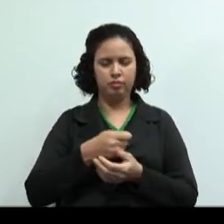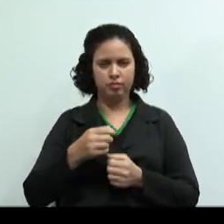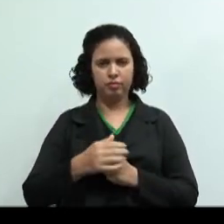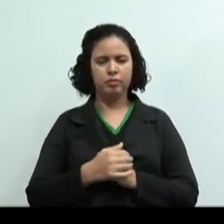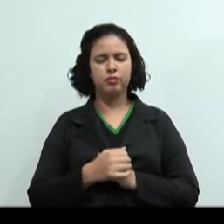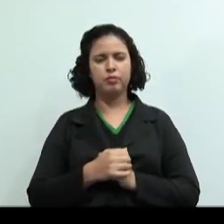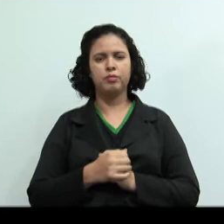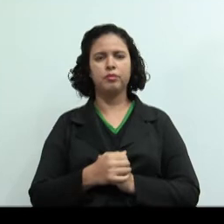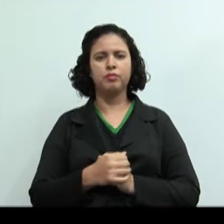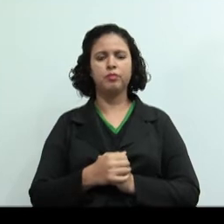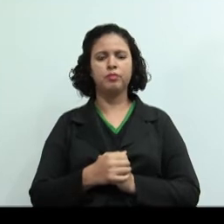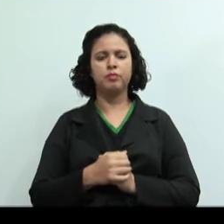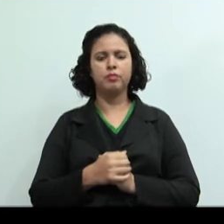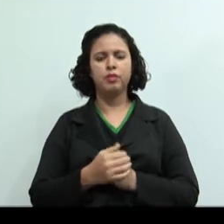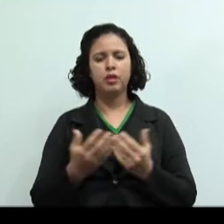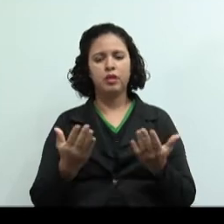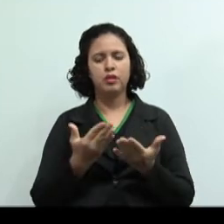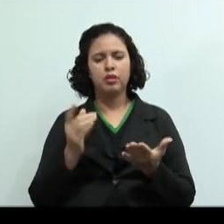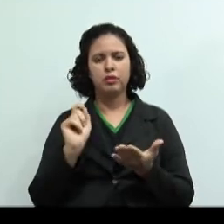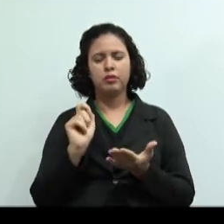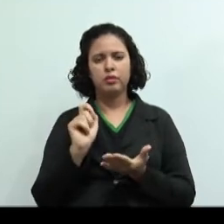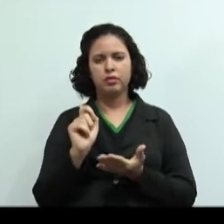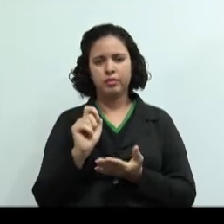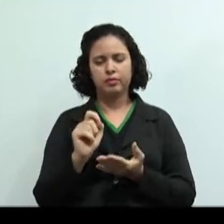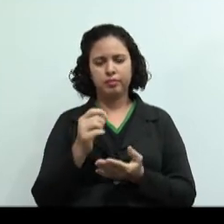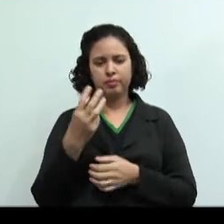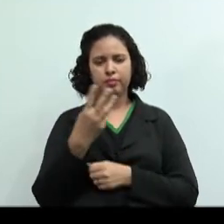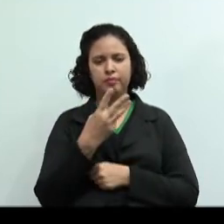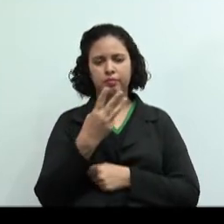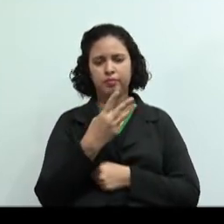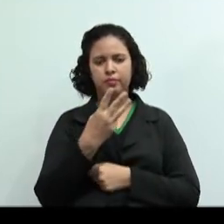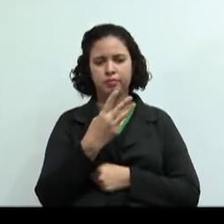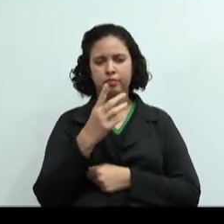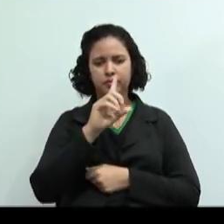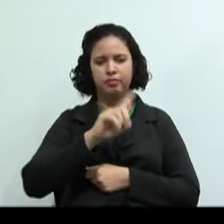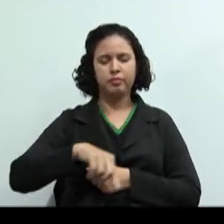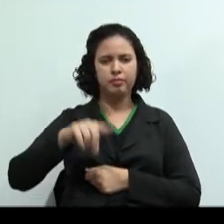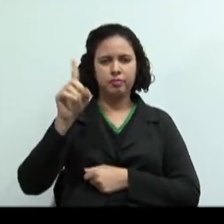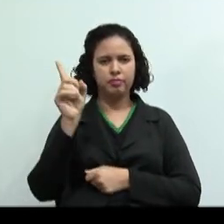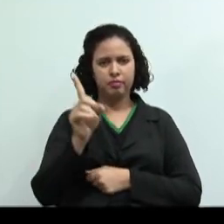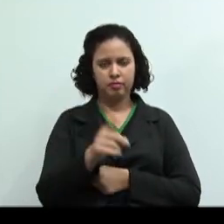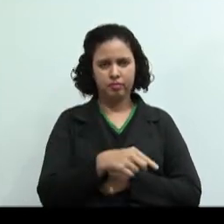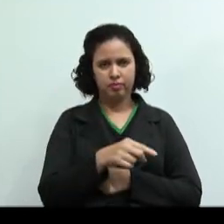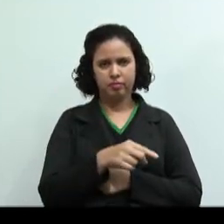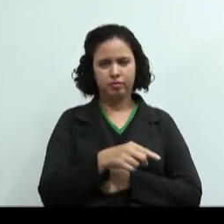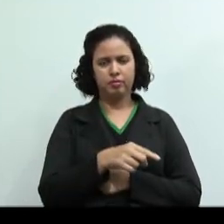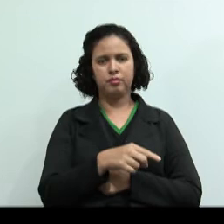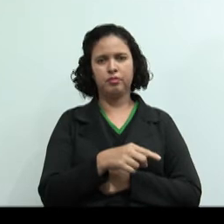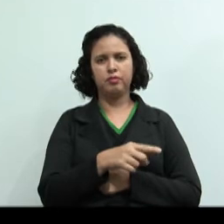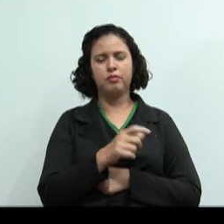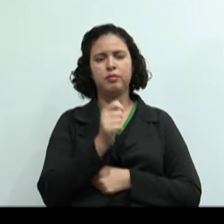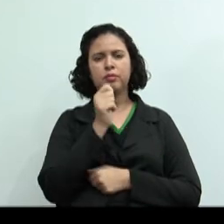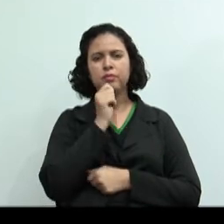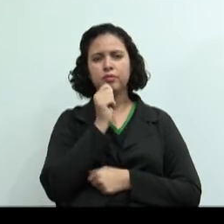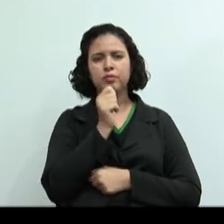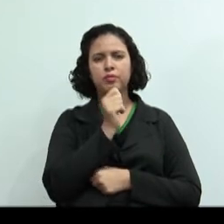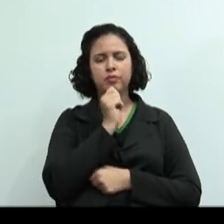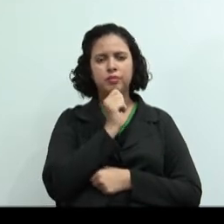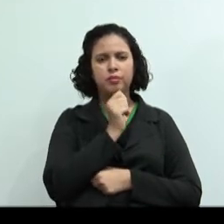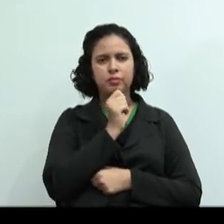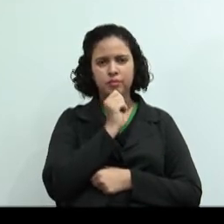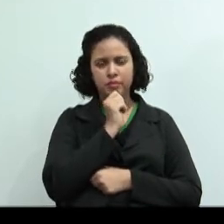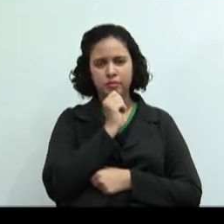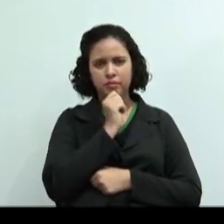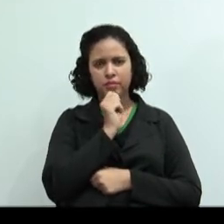Ok. Vamos agora para a questão 3. Marque a alternativa que não é um